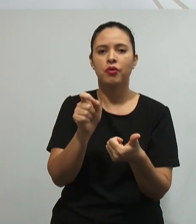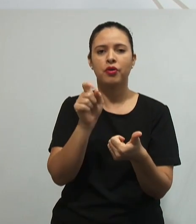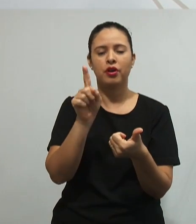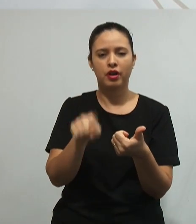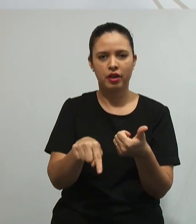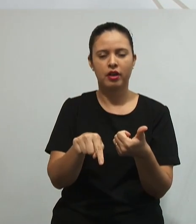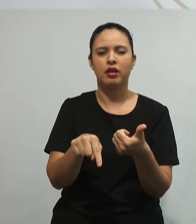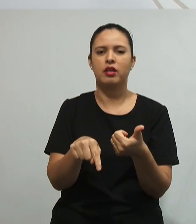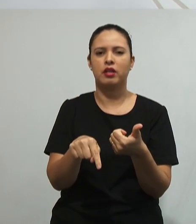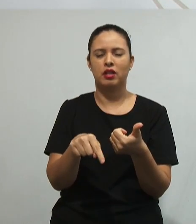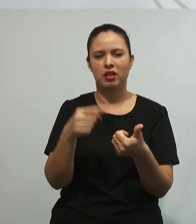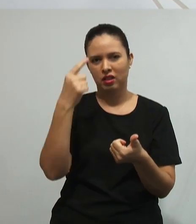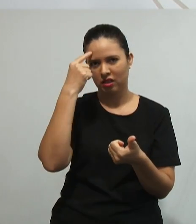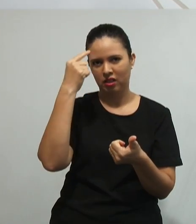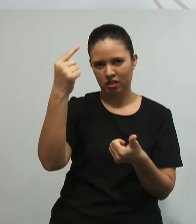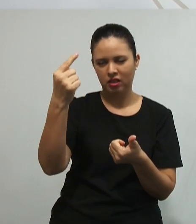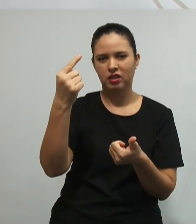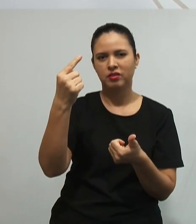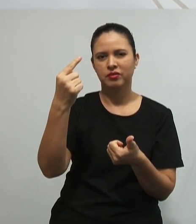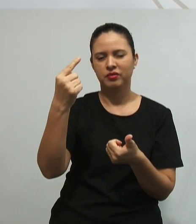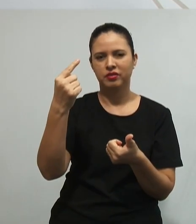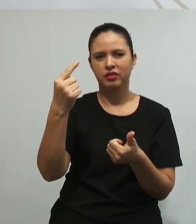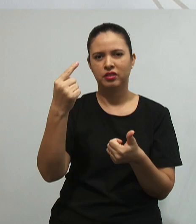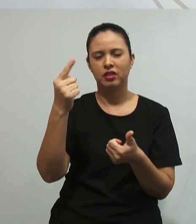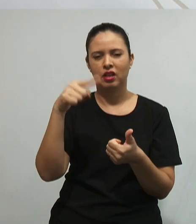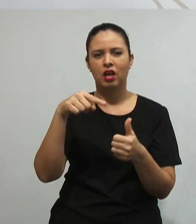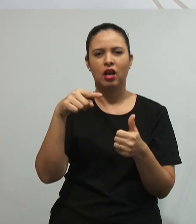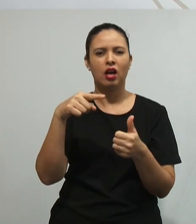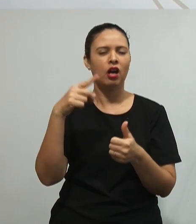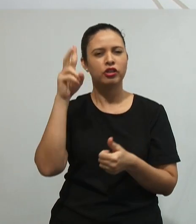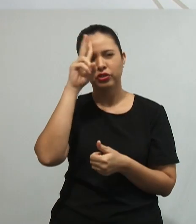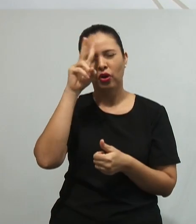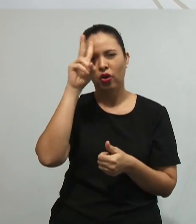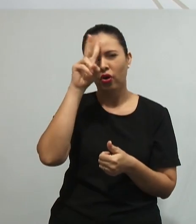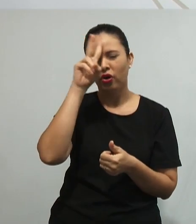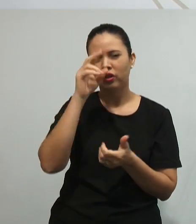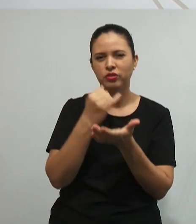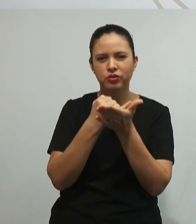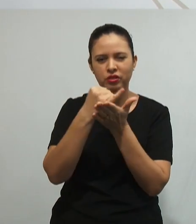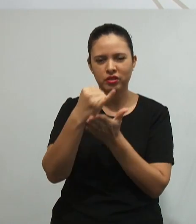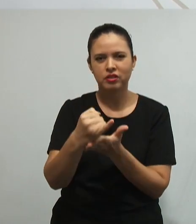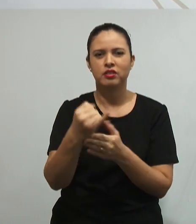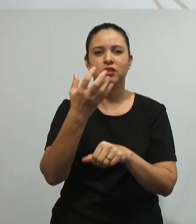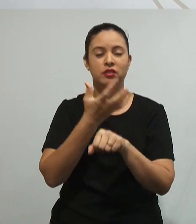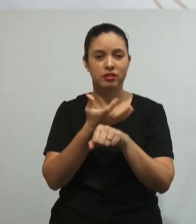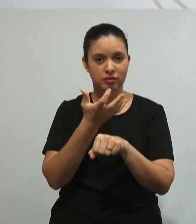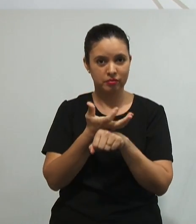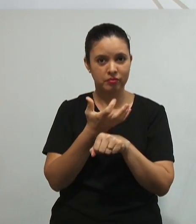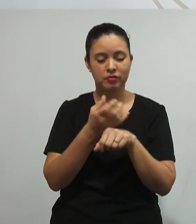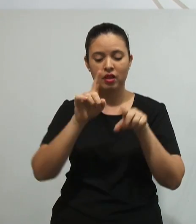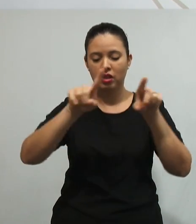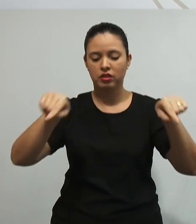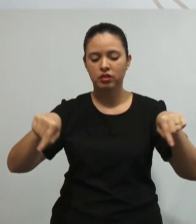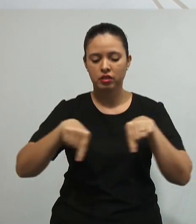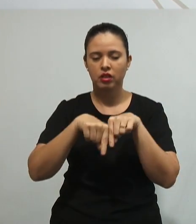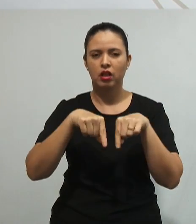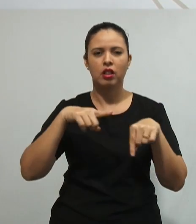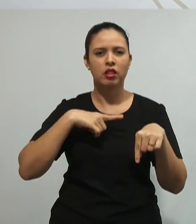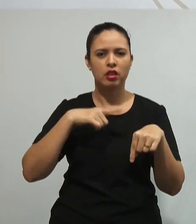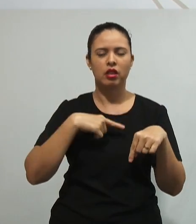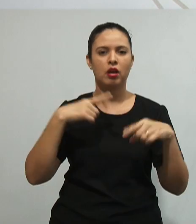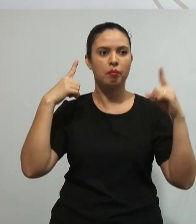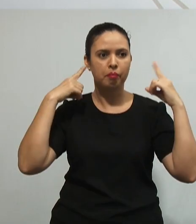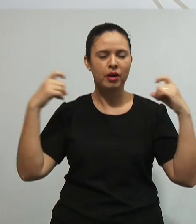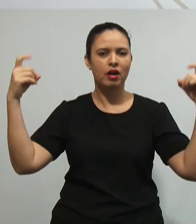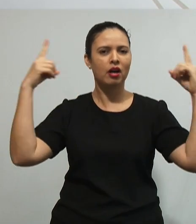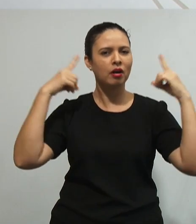conto da Fanny Abramovic, que eu apresentei para vocês lá no início da disciplina, né? Uma sala de aula que tinha barulho, mas